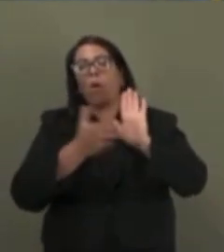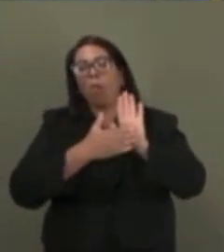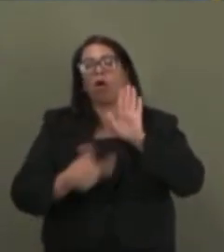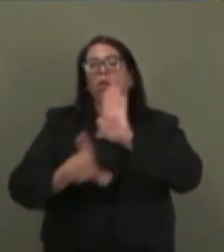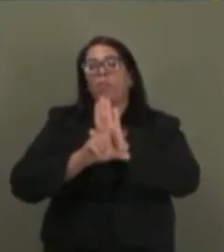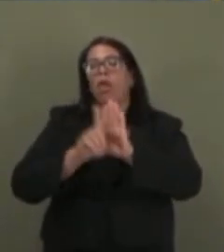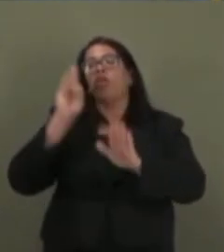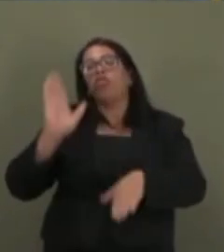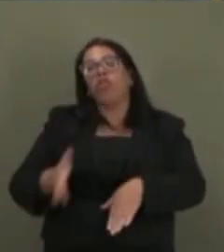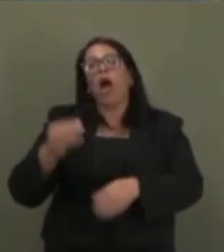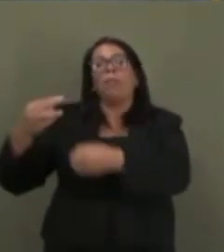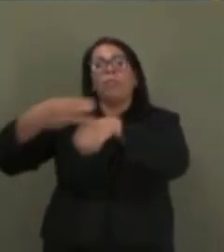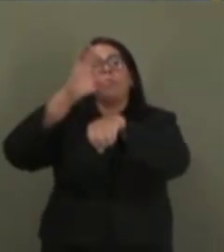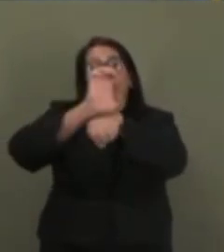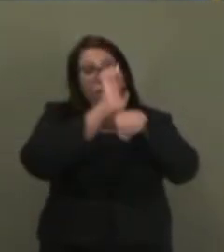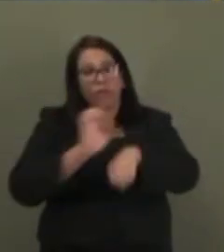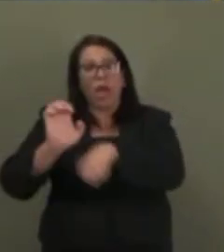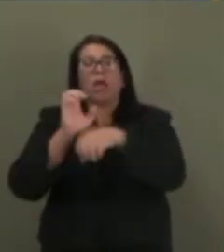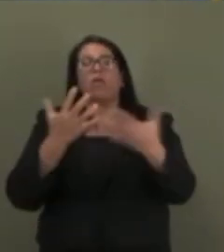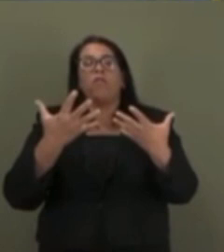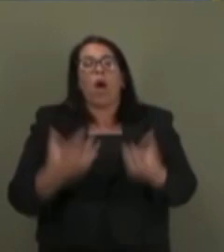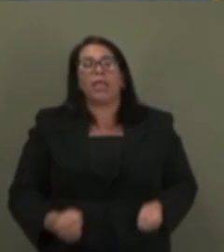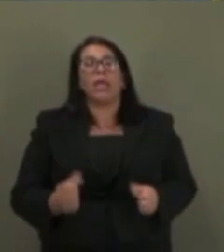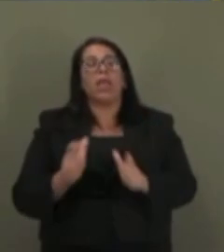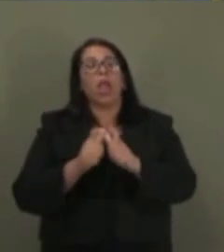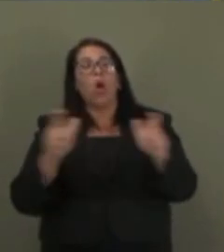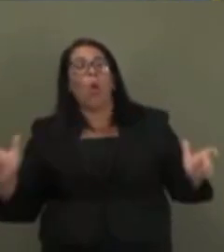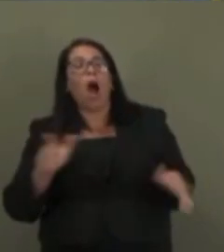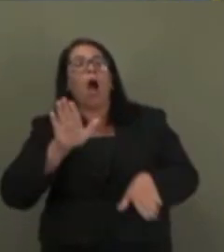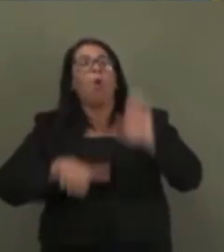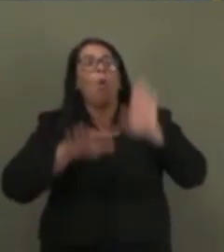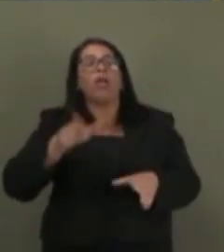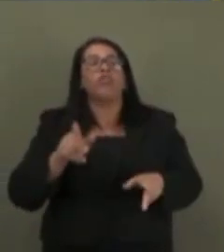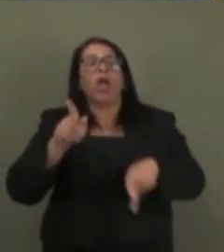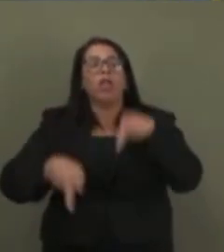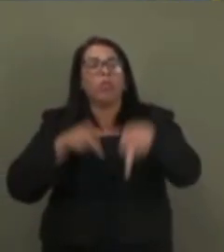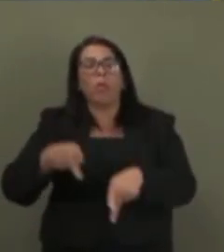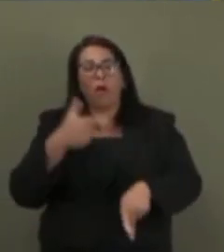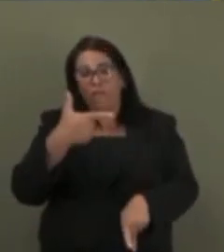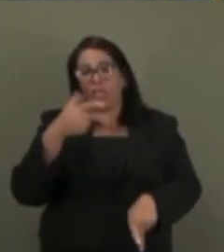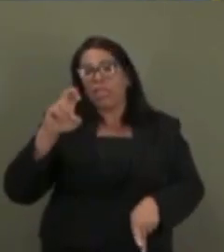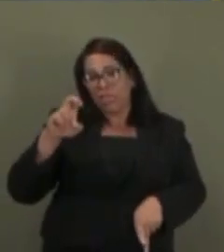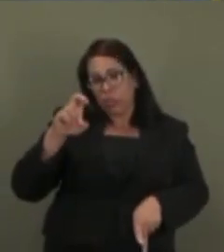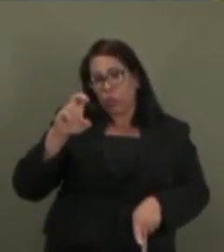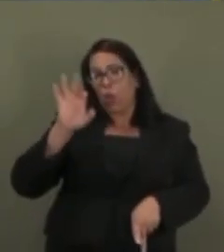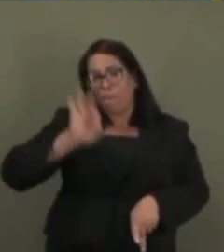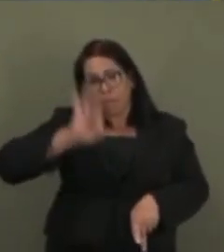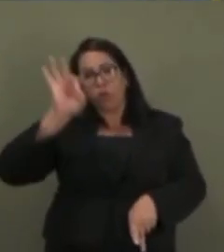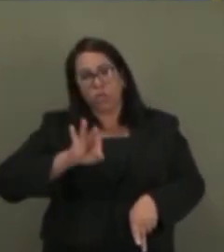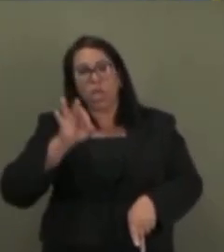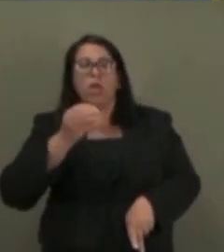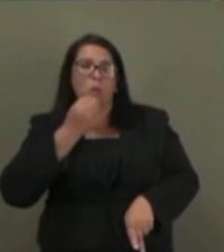estadual a adotar de somente o critério populacional. Defendemos que 25% seja definido conforme lei